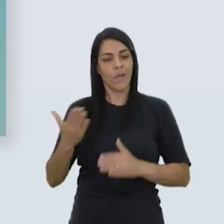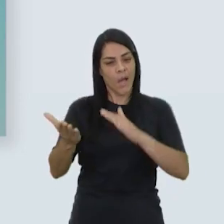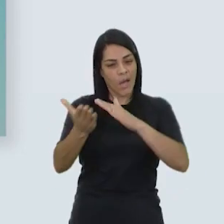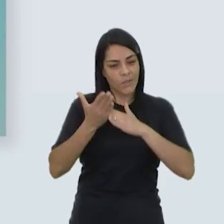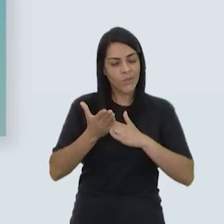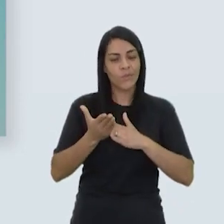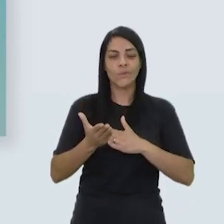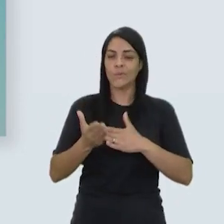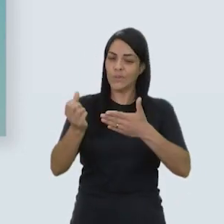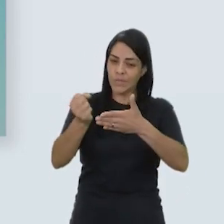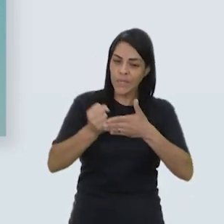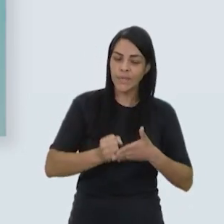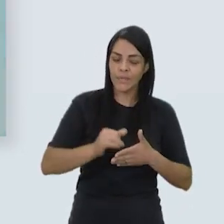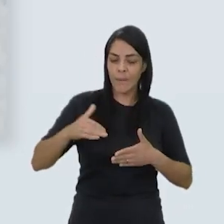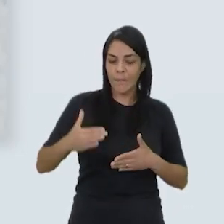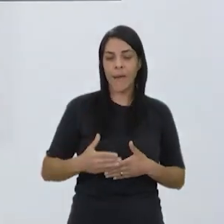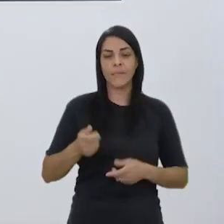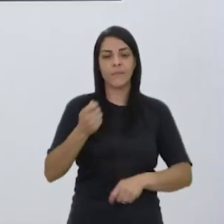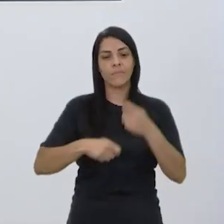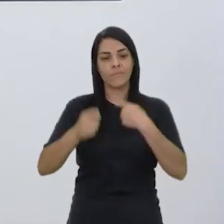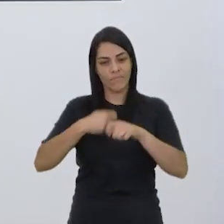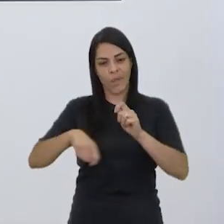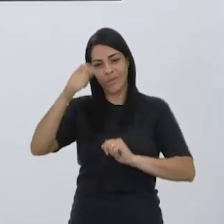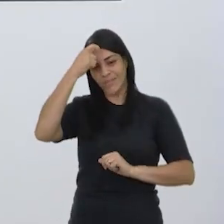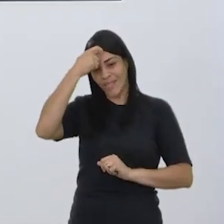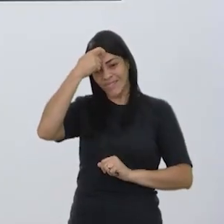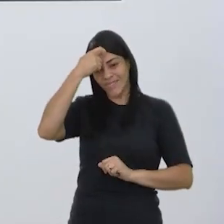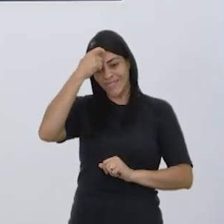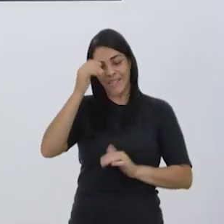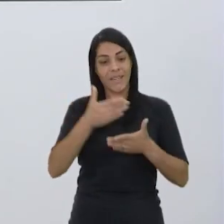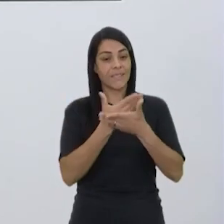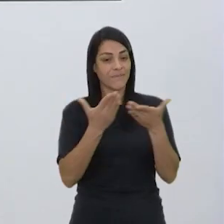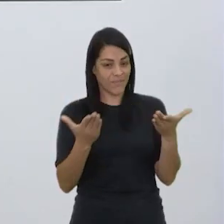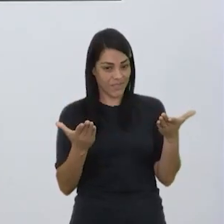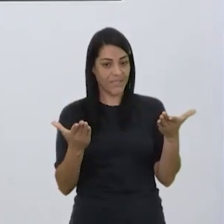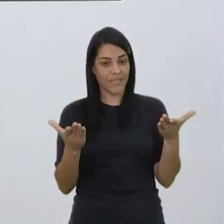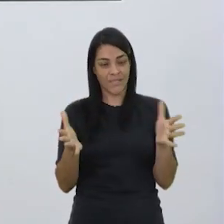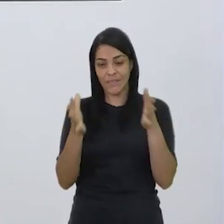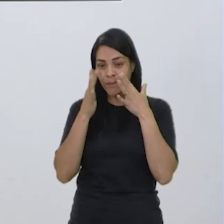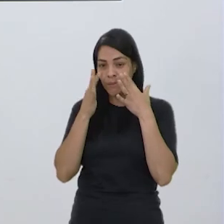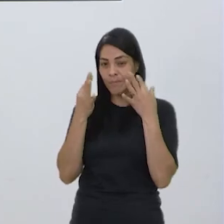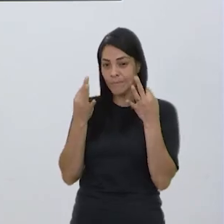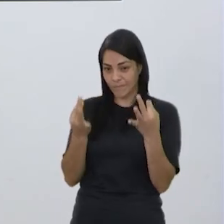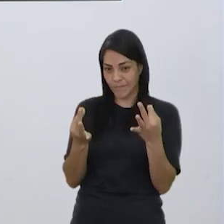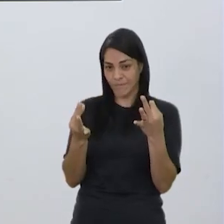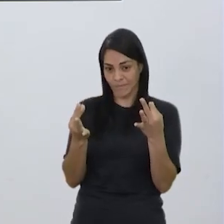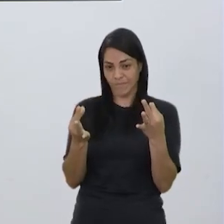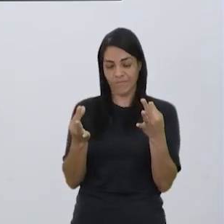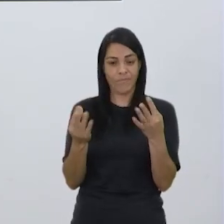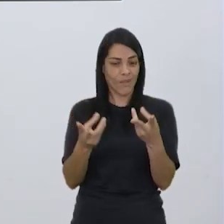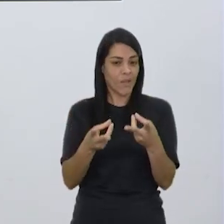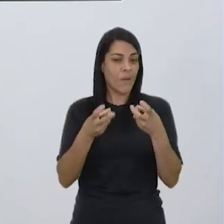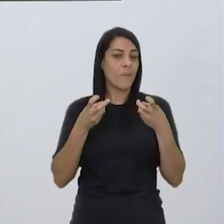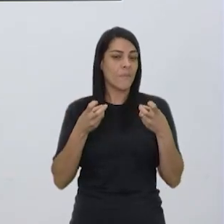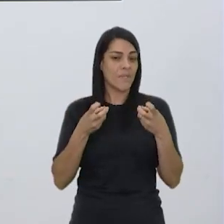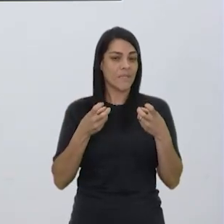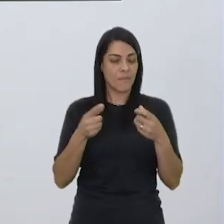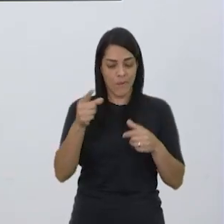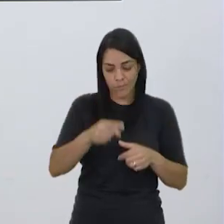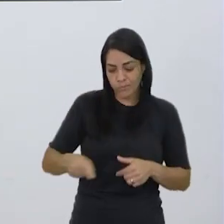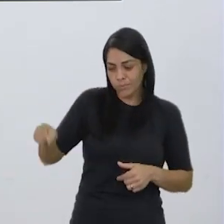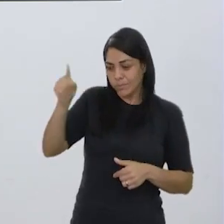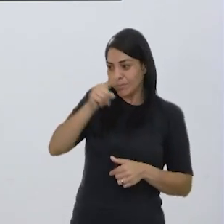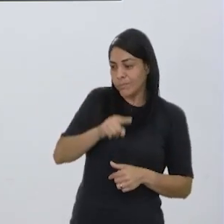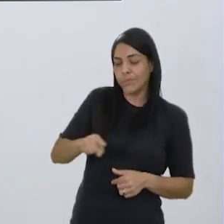consumidores conscientes. Então vocês viram aí um pouquinho do ciclo da água, né? A gente já sabe,